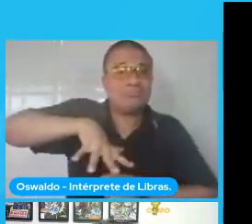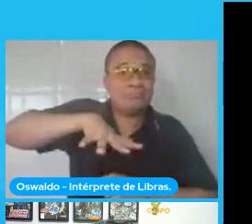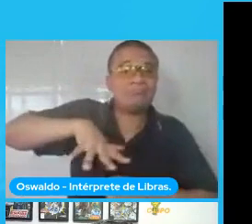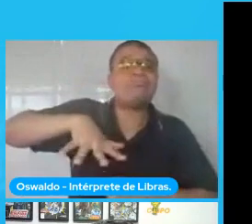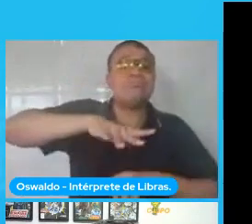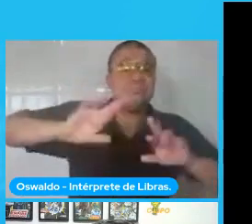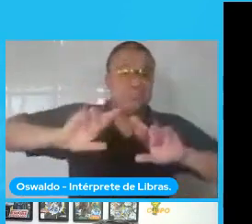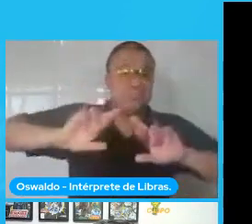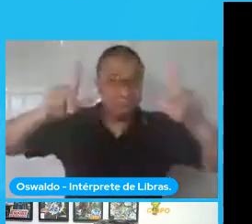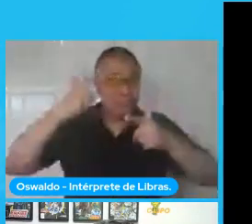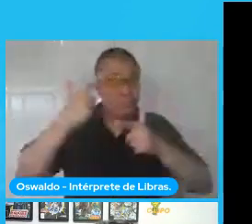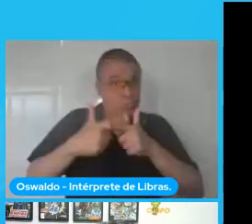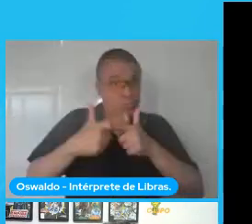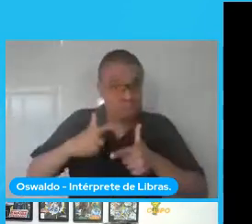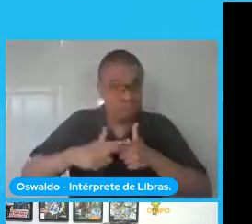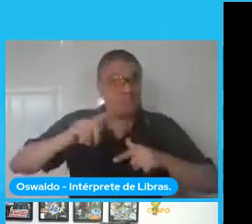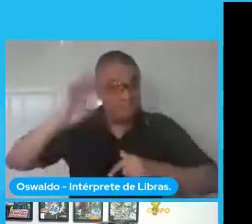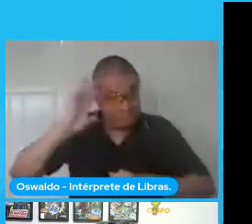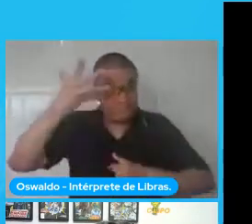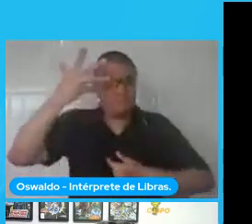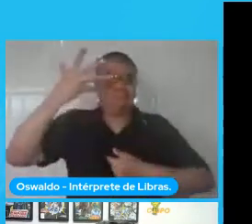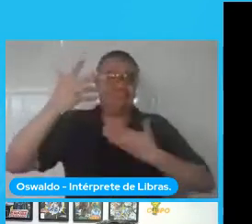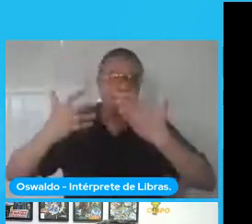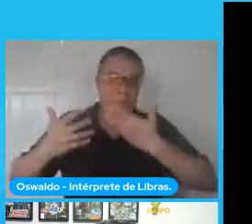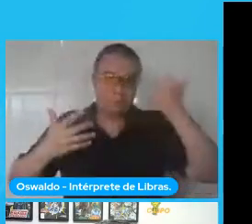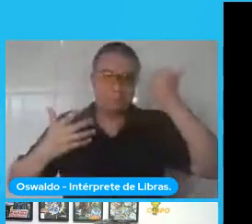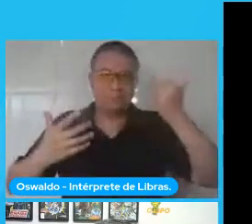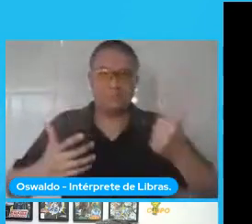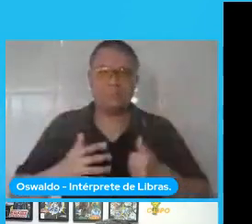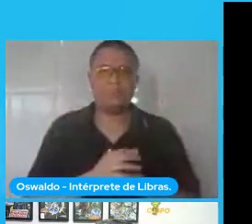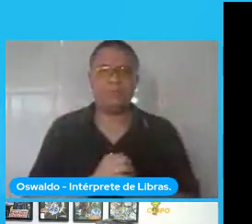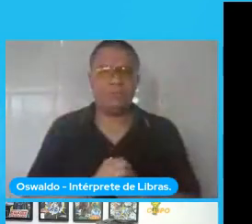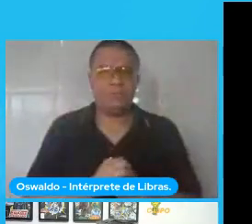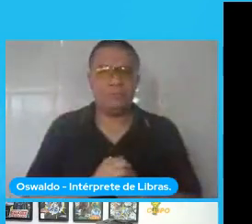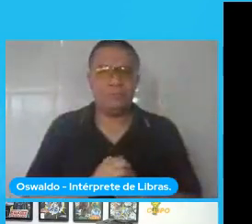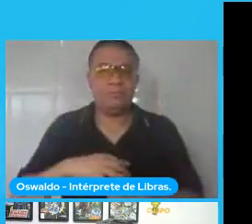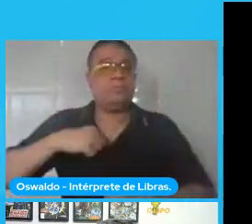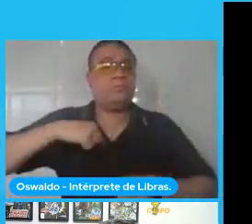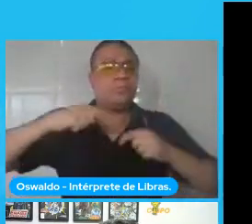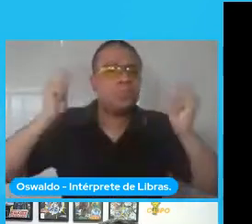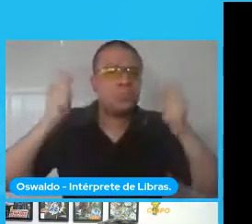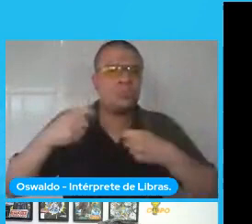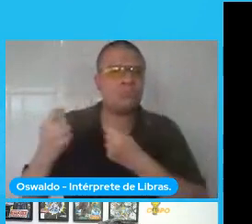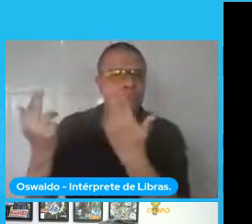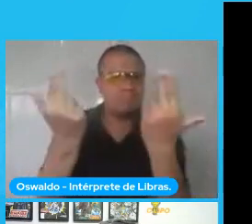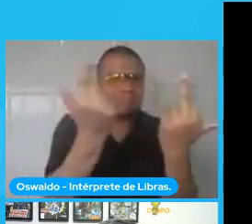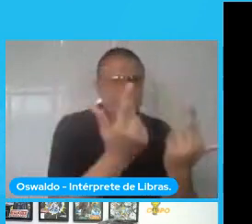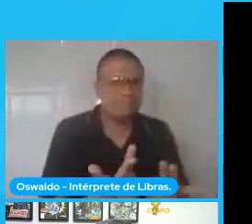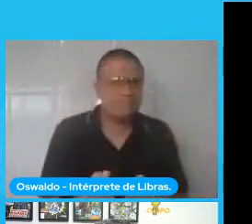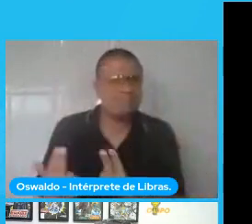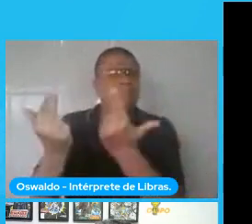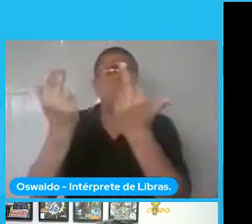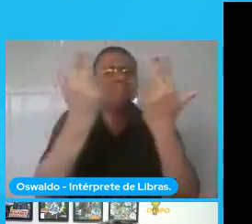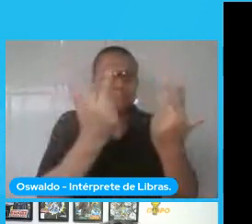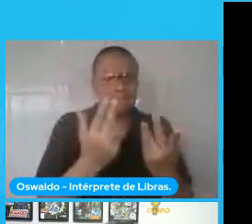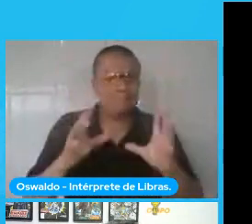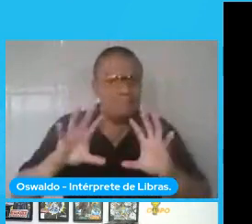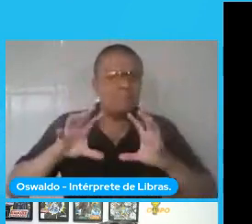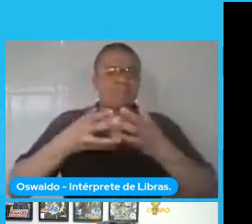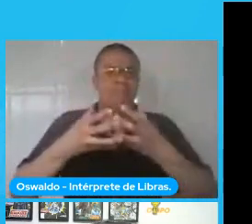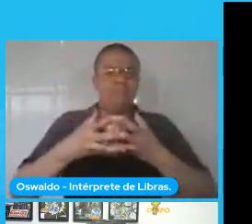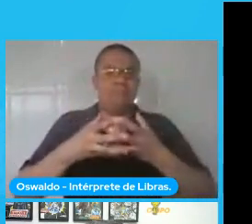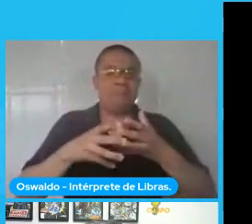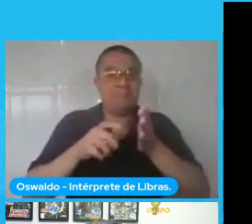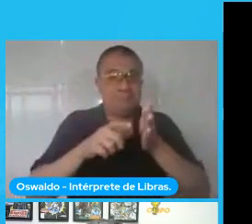melhor eu resolvo ele de maneira que eu consiga englobar todo mundo e meu algoritmo não ficar tão enviesado, né.